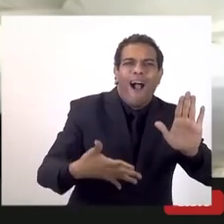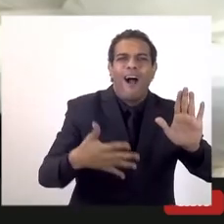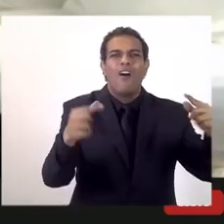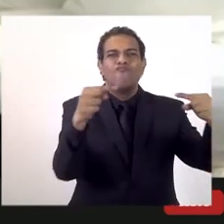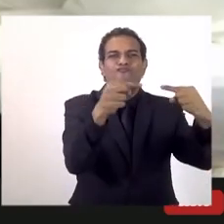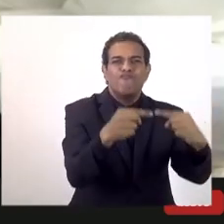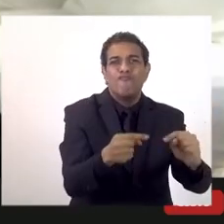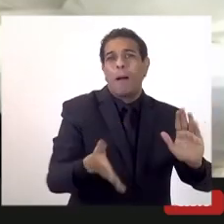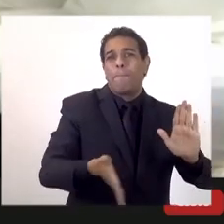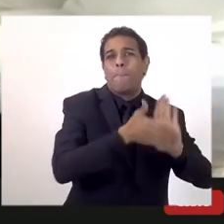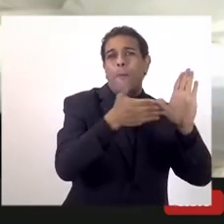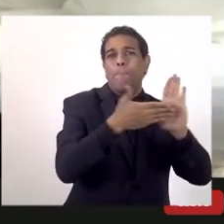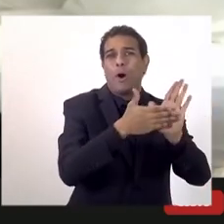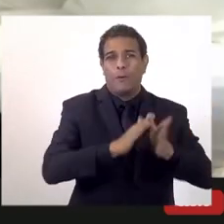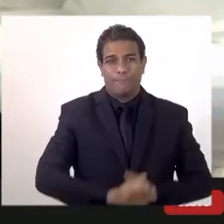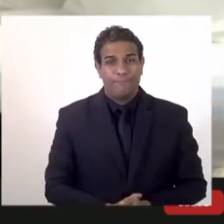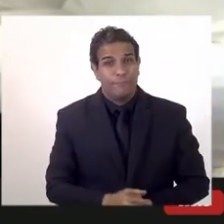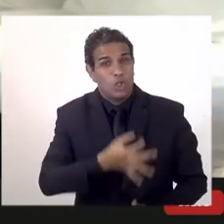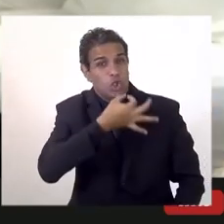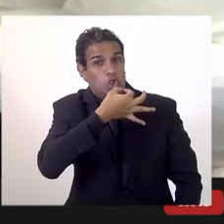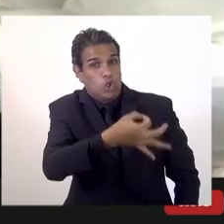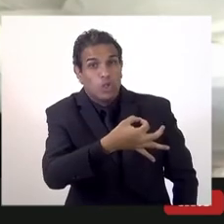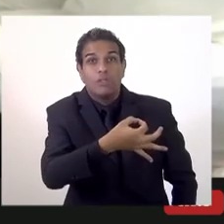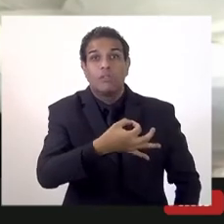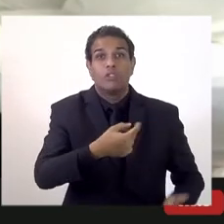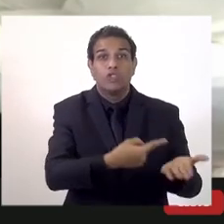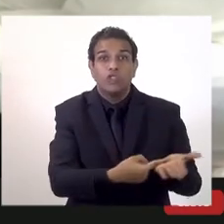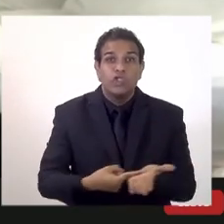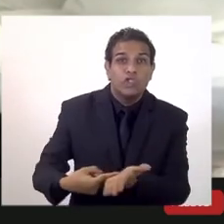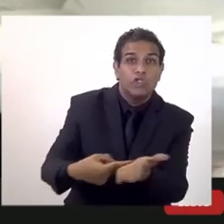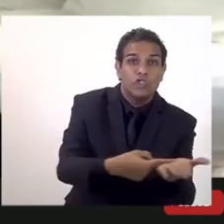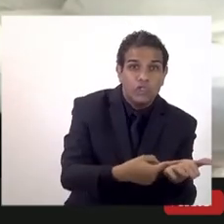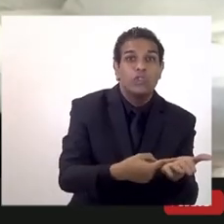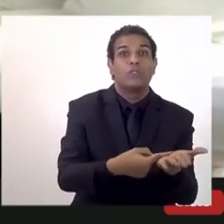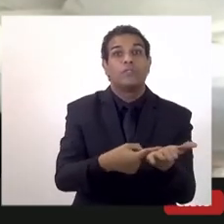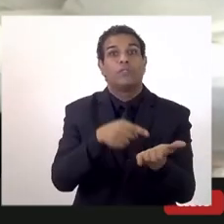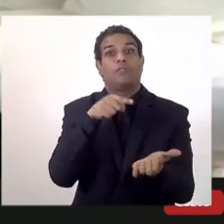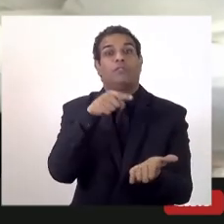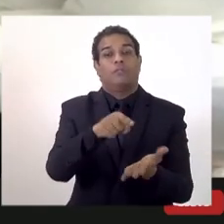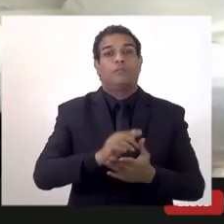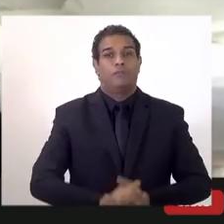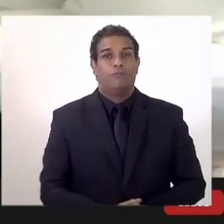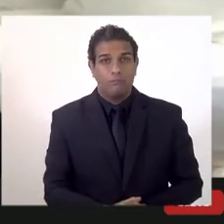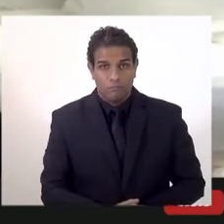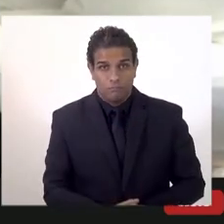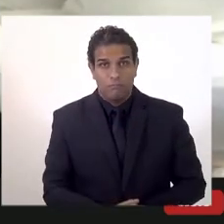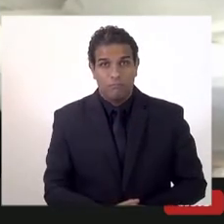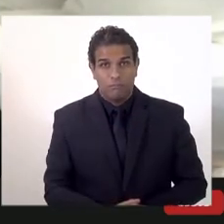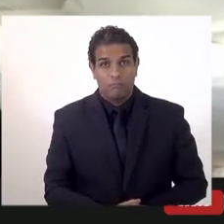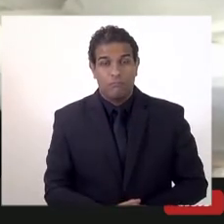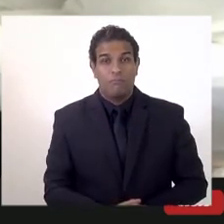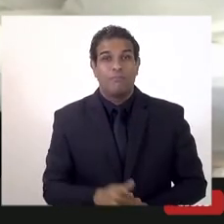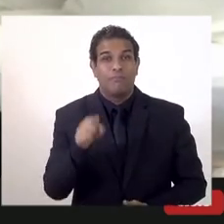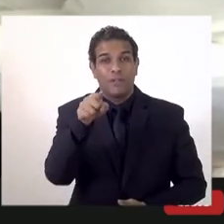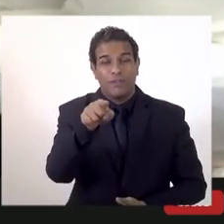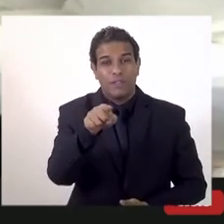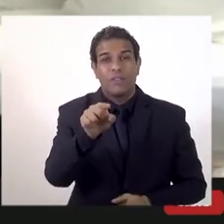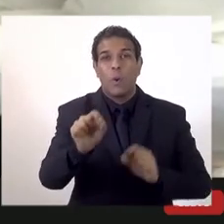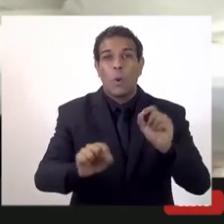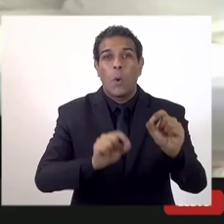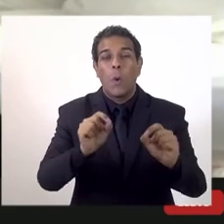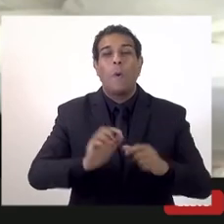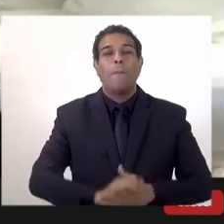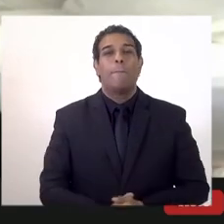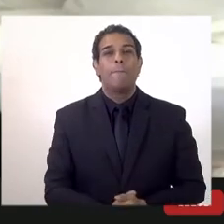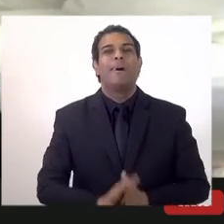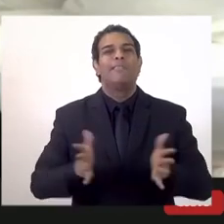uma sugestões na regulamentação desse fundo ela foi enviada através da correspondência para o senhor e